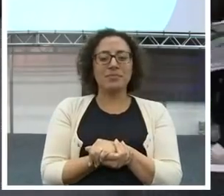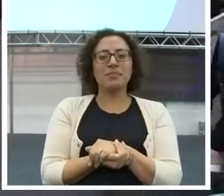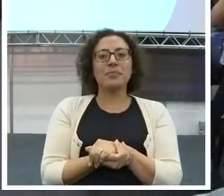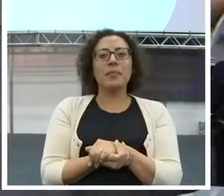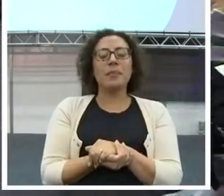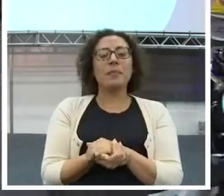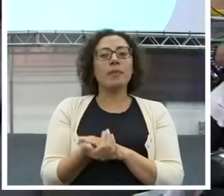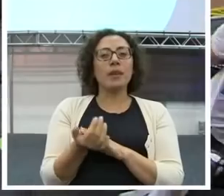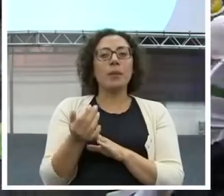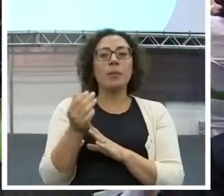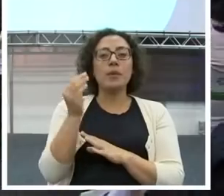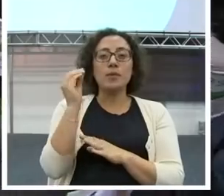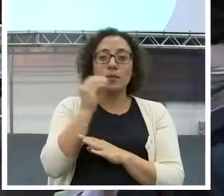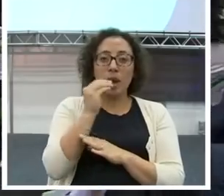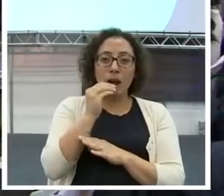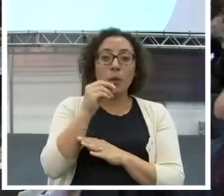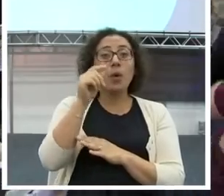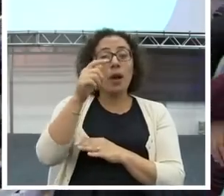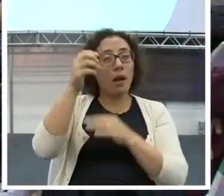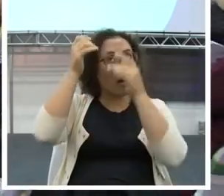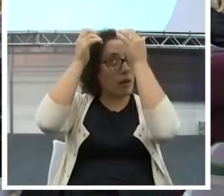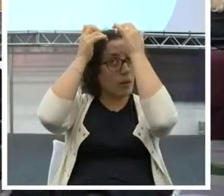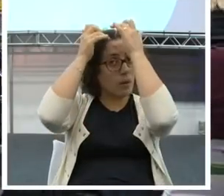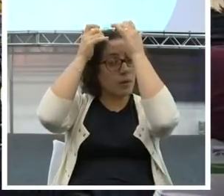O mais fraco é o racional.